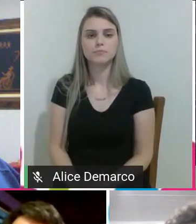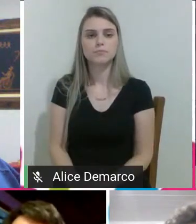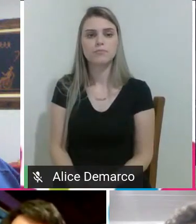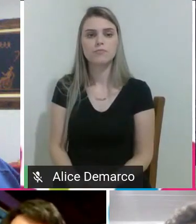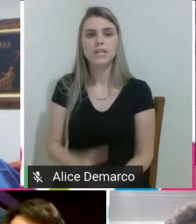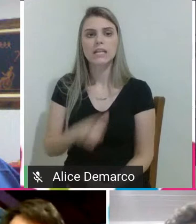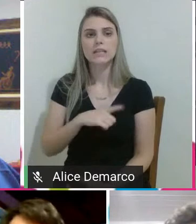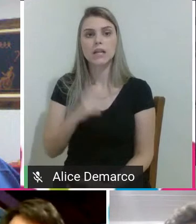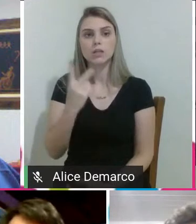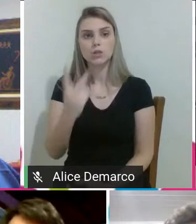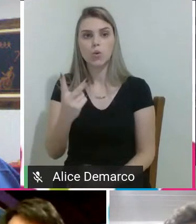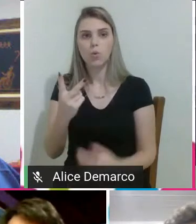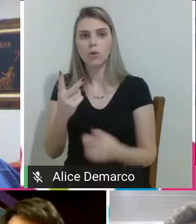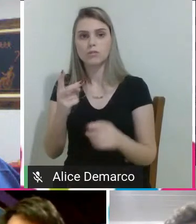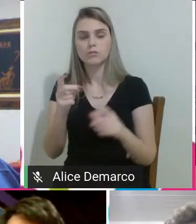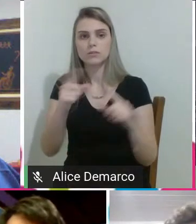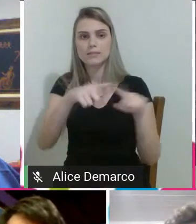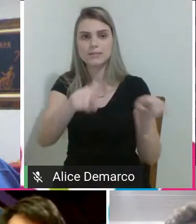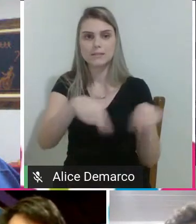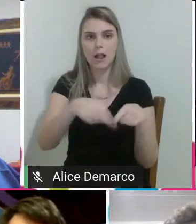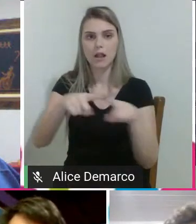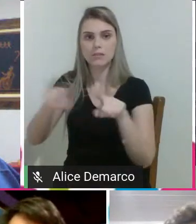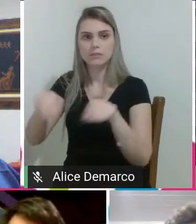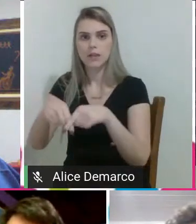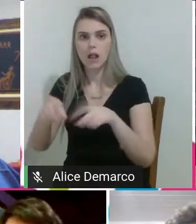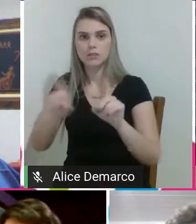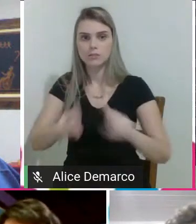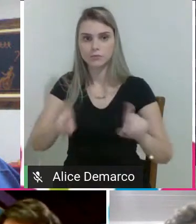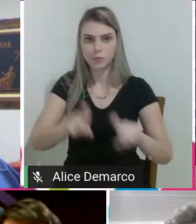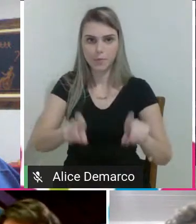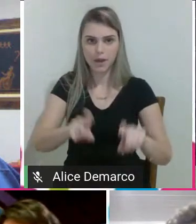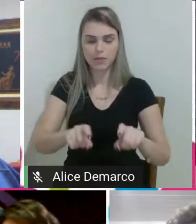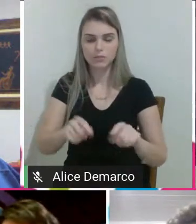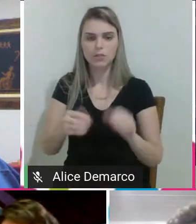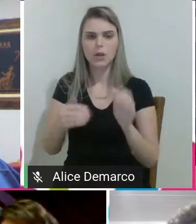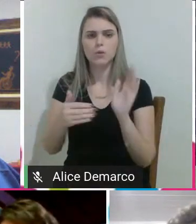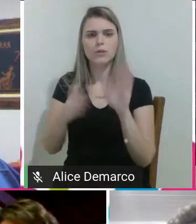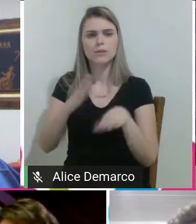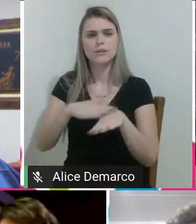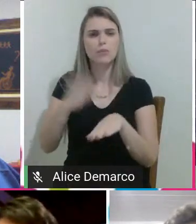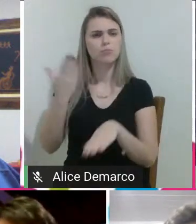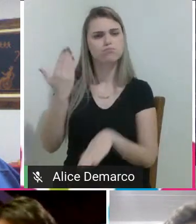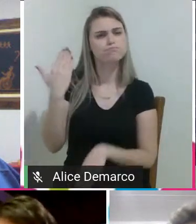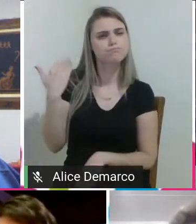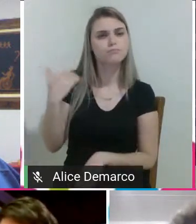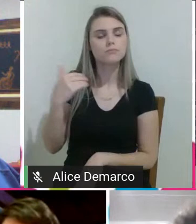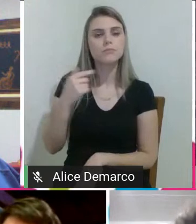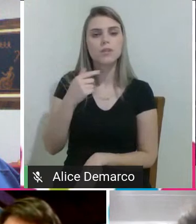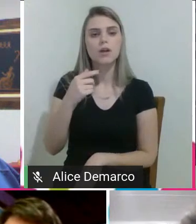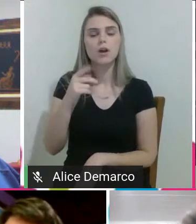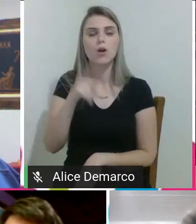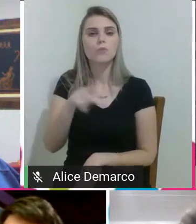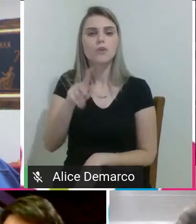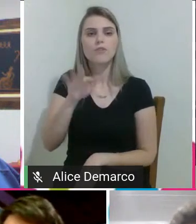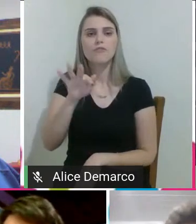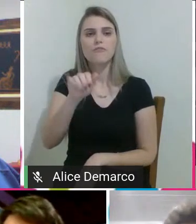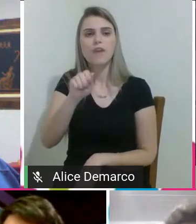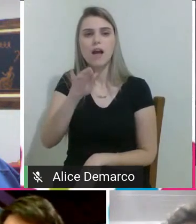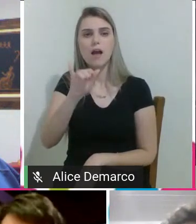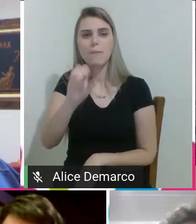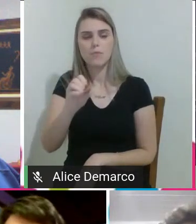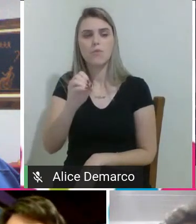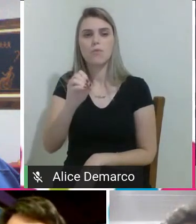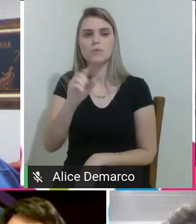de informática, há pouco tempo, o nosso diretor, o professor Ricardo Zanquetti, anunciou que está, já vamos conseguir mais um laboratório,